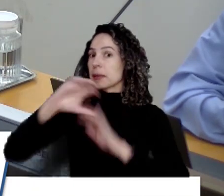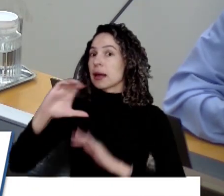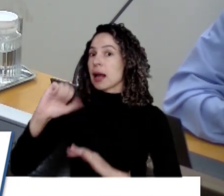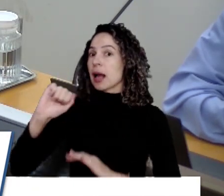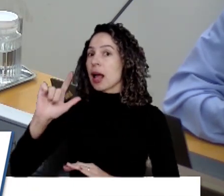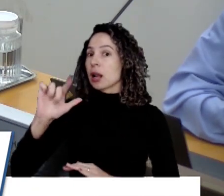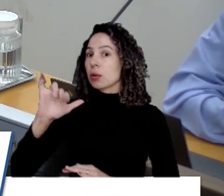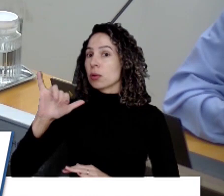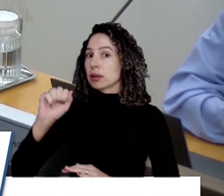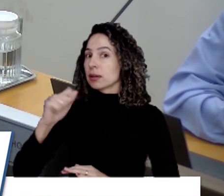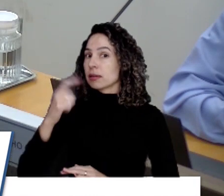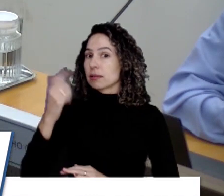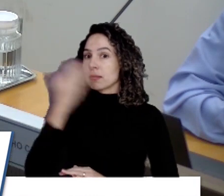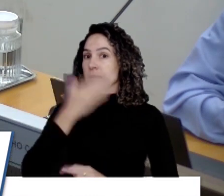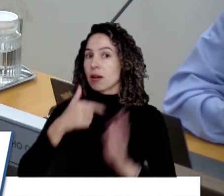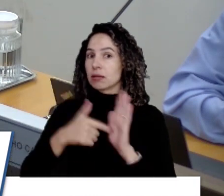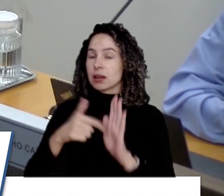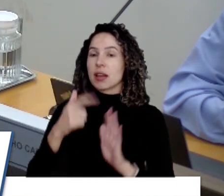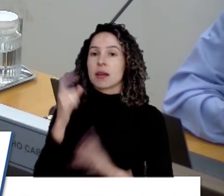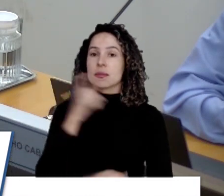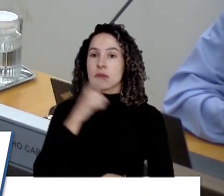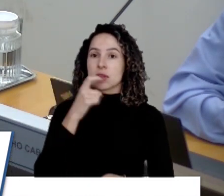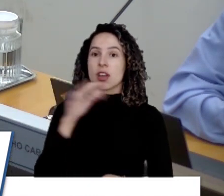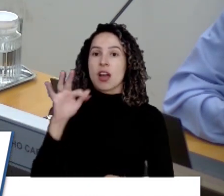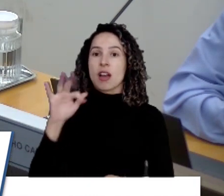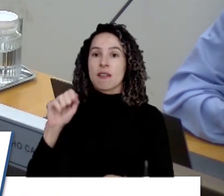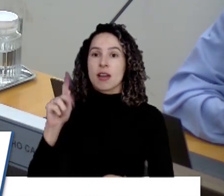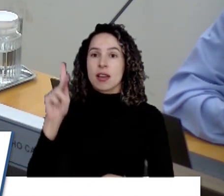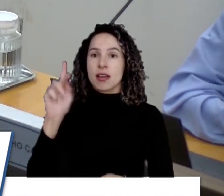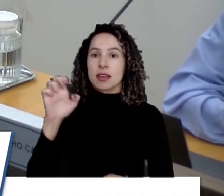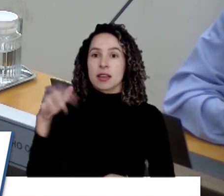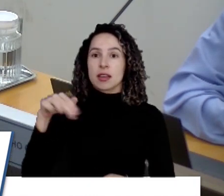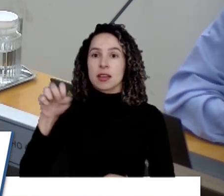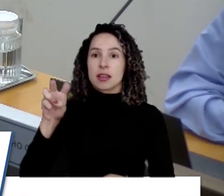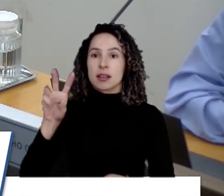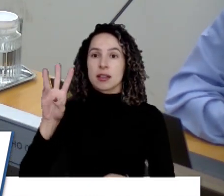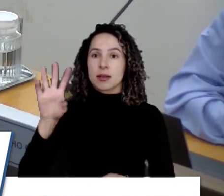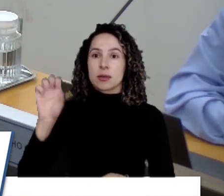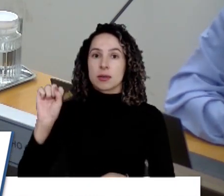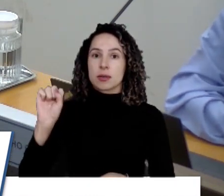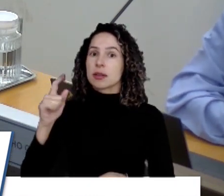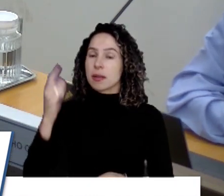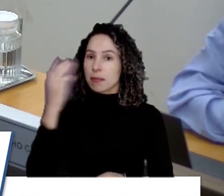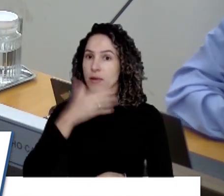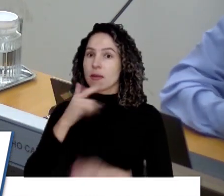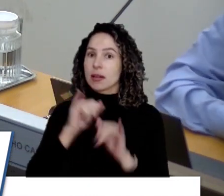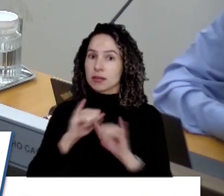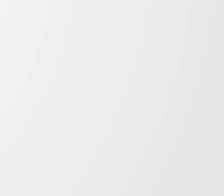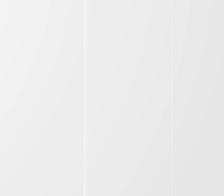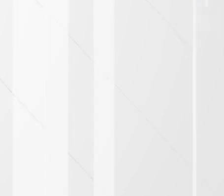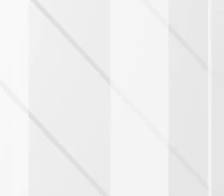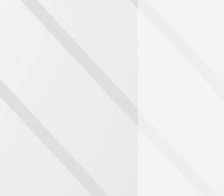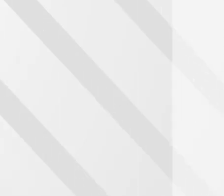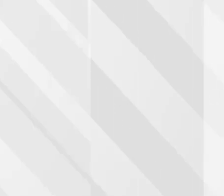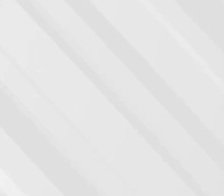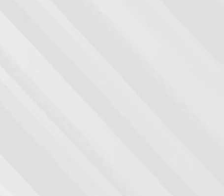provar isso, e fake news que ele vai ter aqui. provar caso ele tenha divulgado isso. Obrigado, presidente.